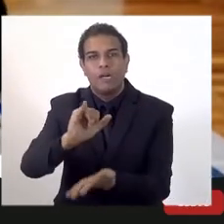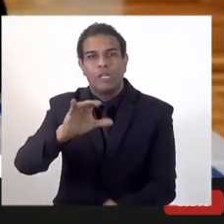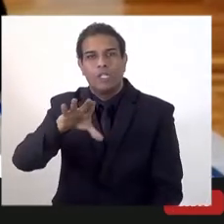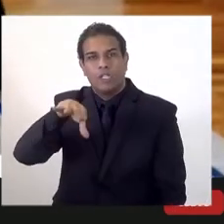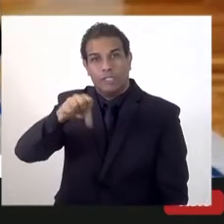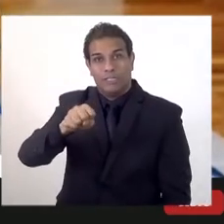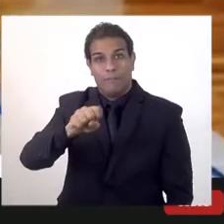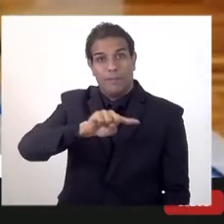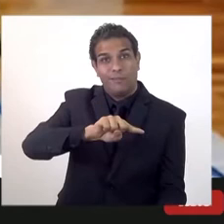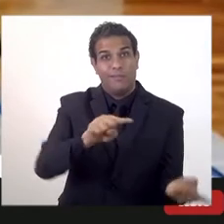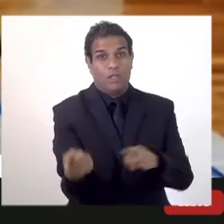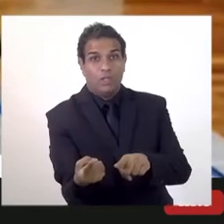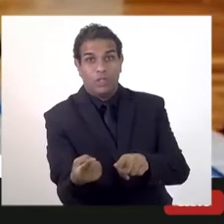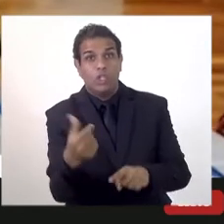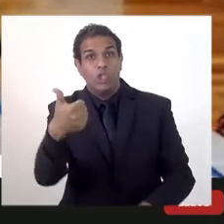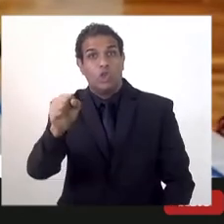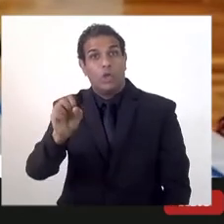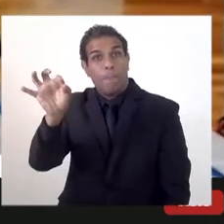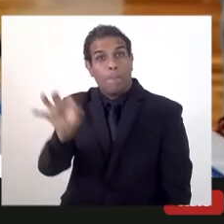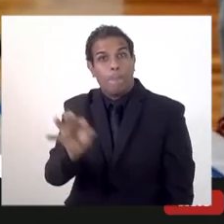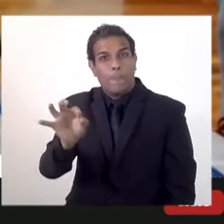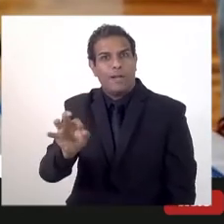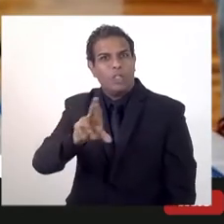do Rio cobra 18, mais 2.